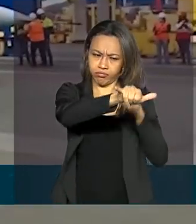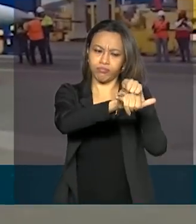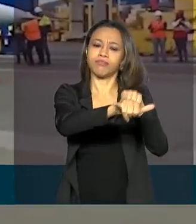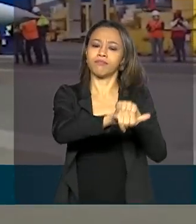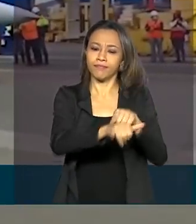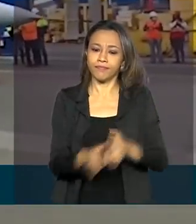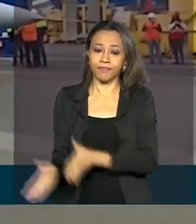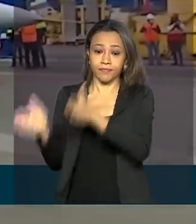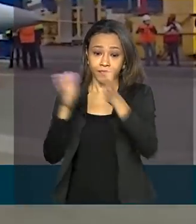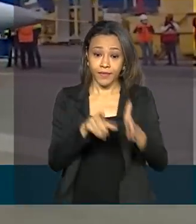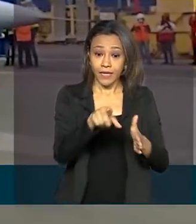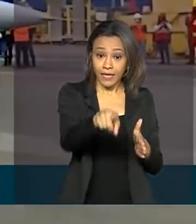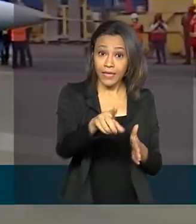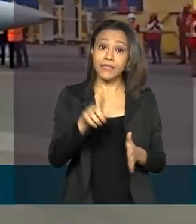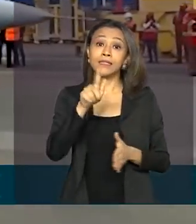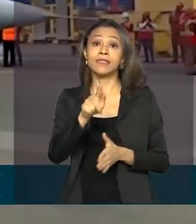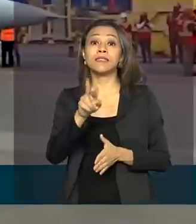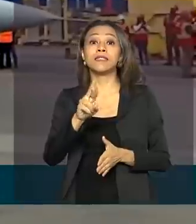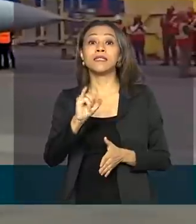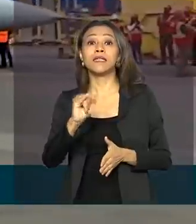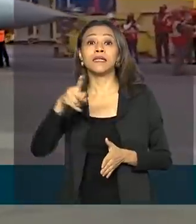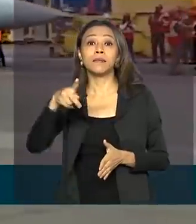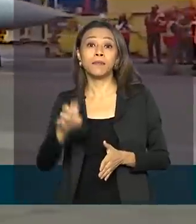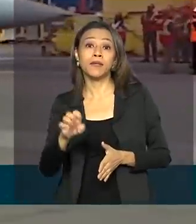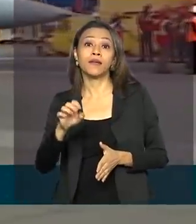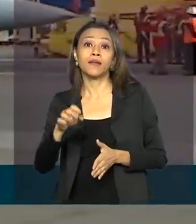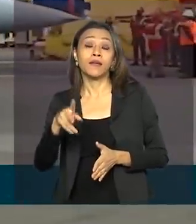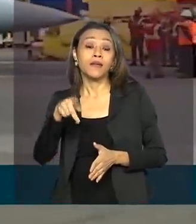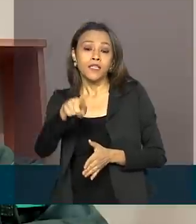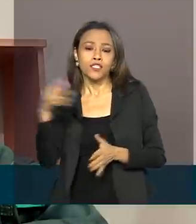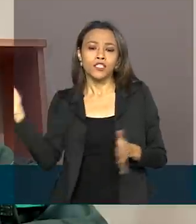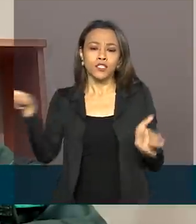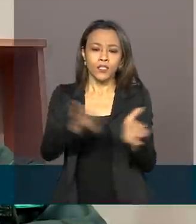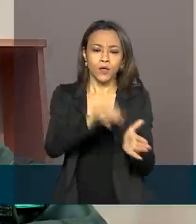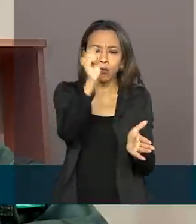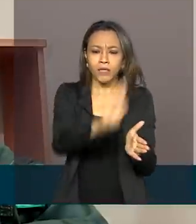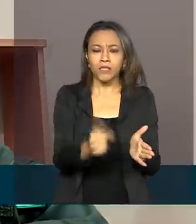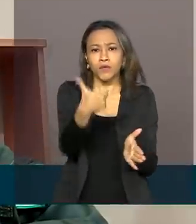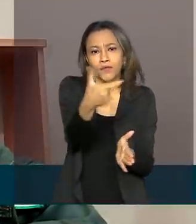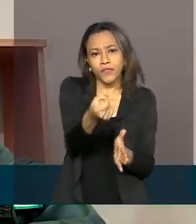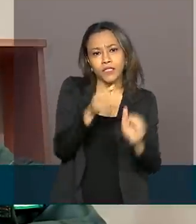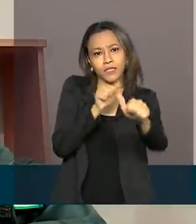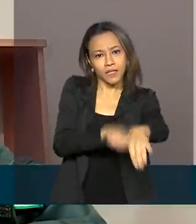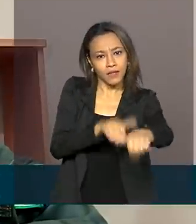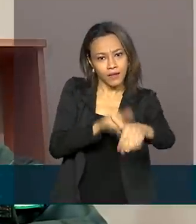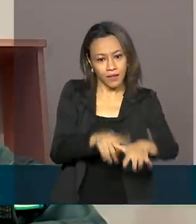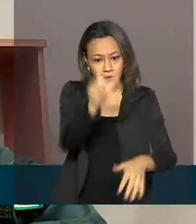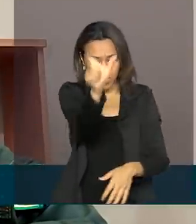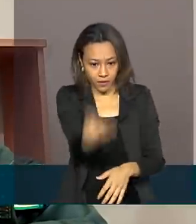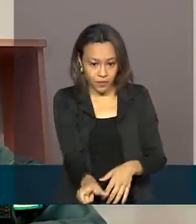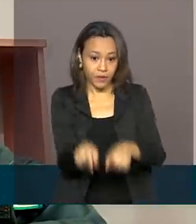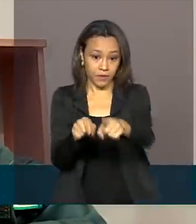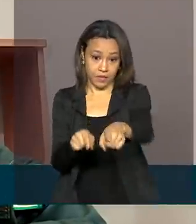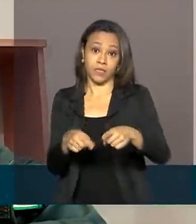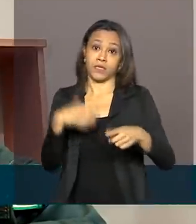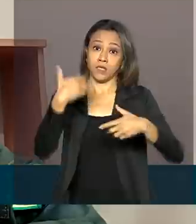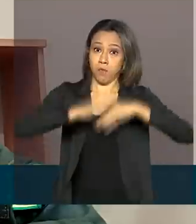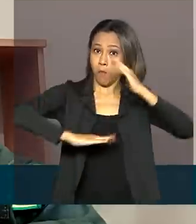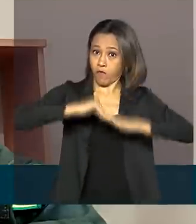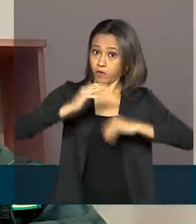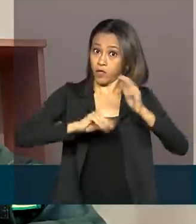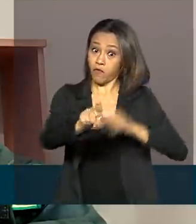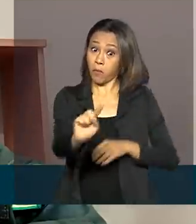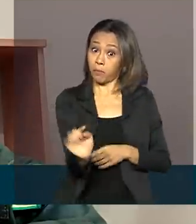O Gripen chegou ao Brasil no dia 20 de setembro. O tenente-coronel aviador Cristiano foi o